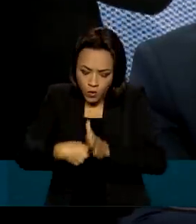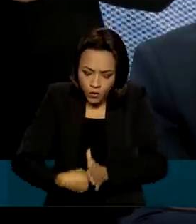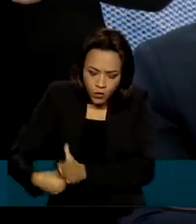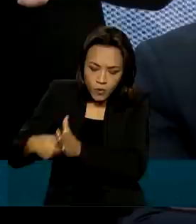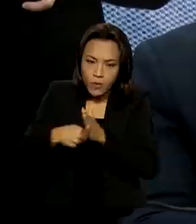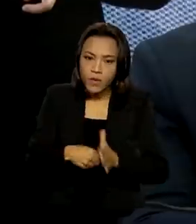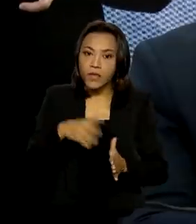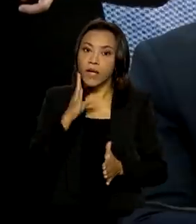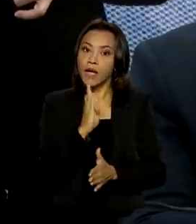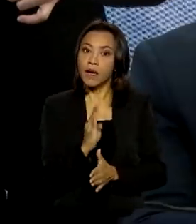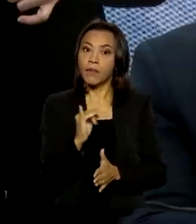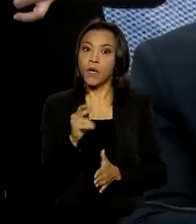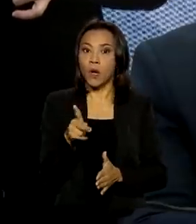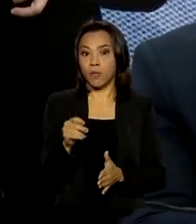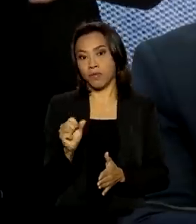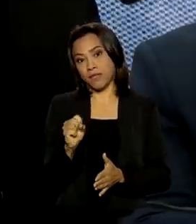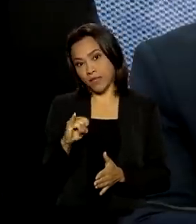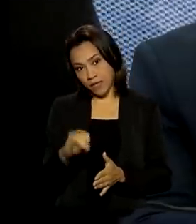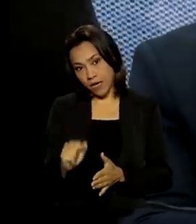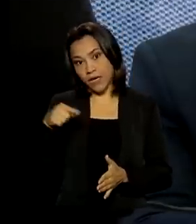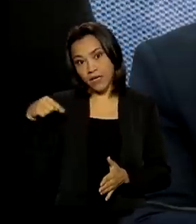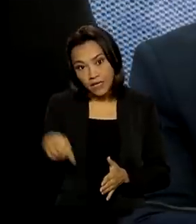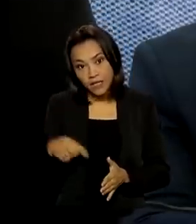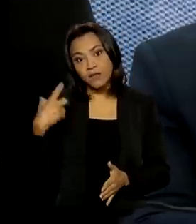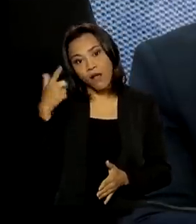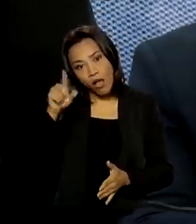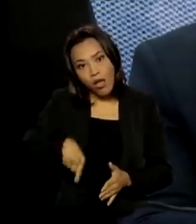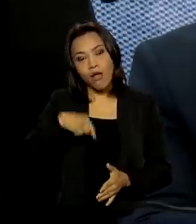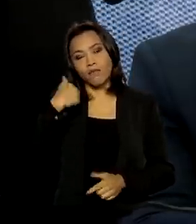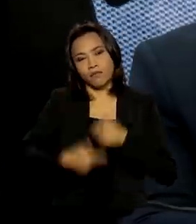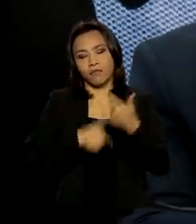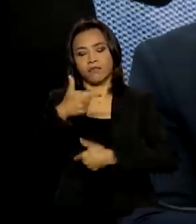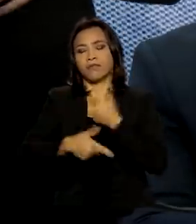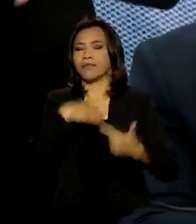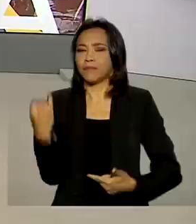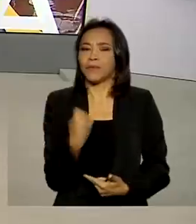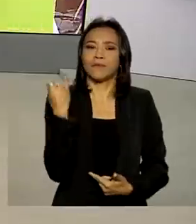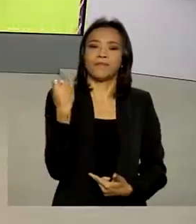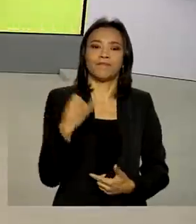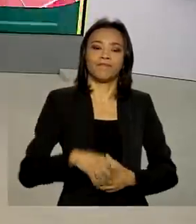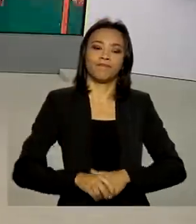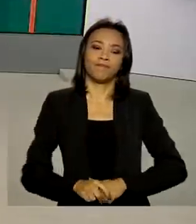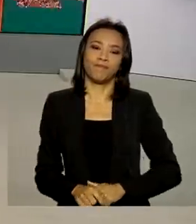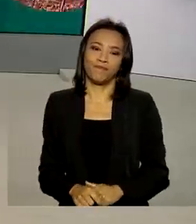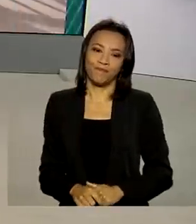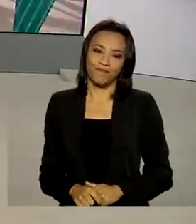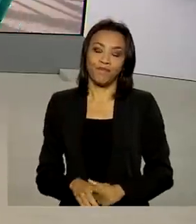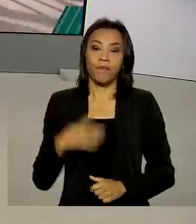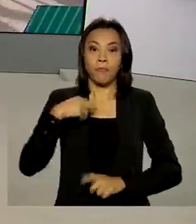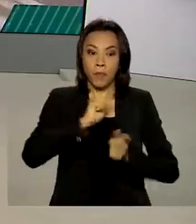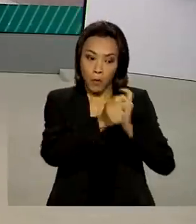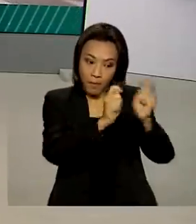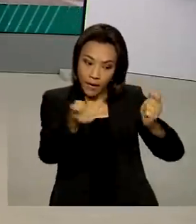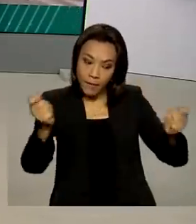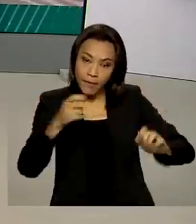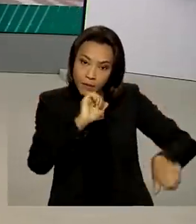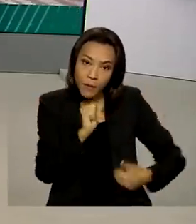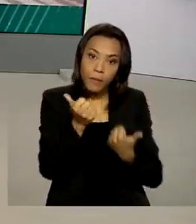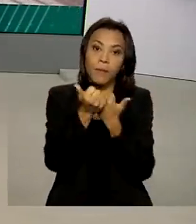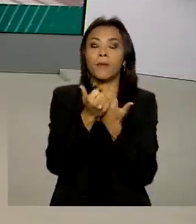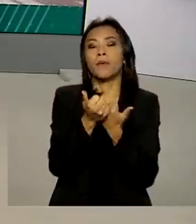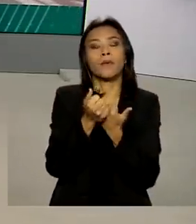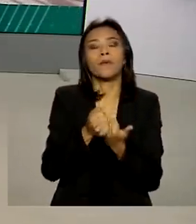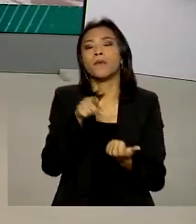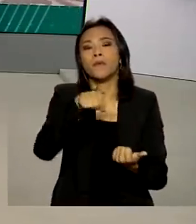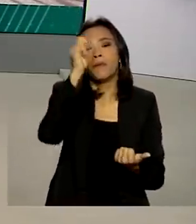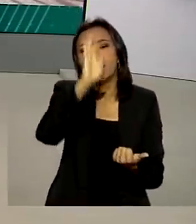biópsia de próstata. Isso é uma ação fundamental. O pagamento do Auxílio Brasil, o novo